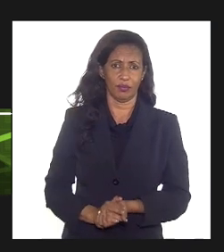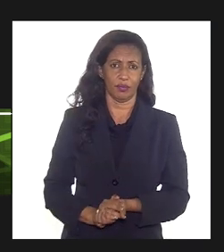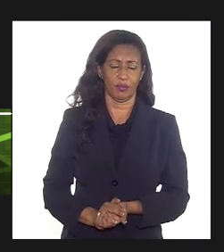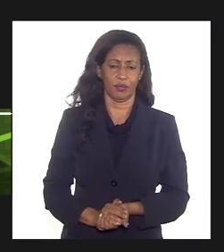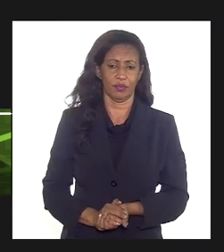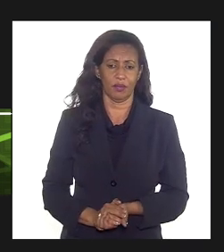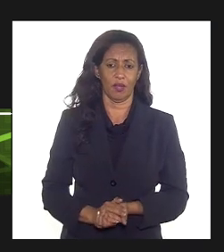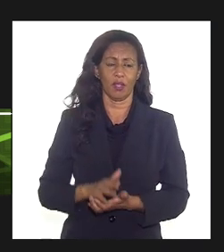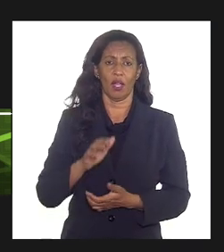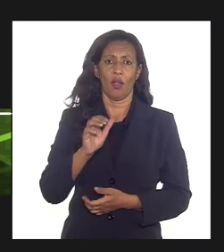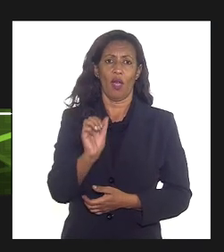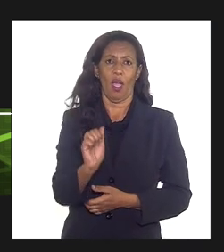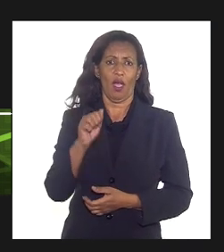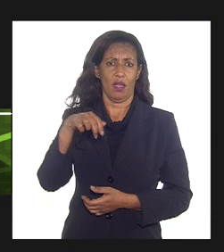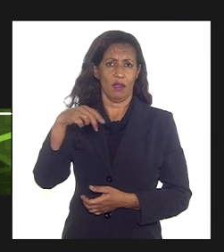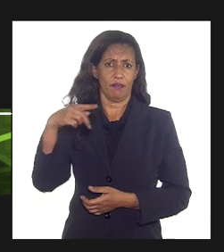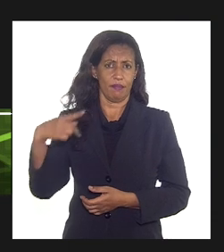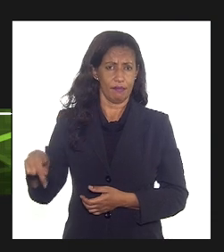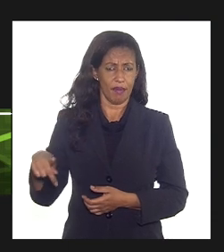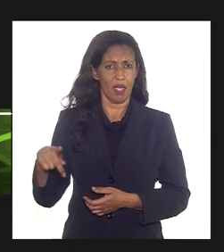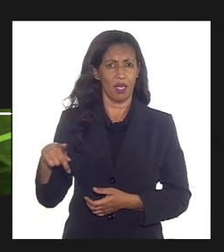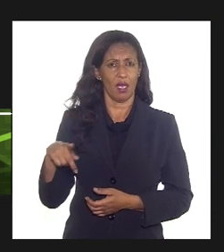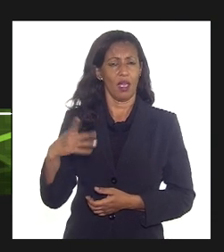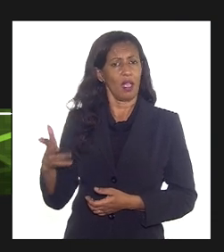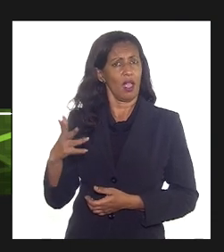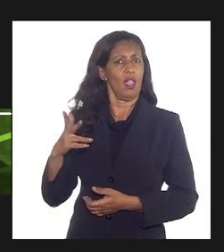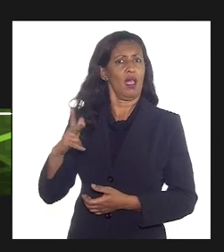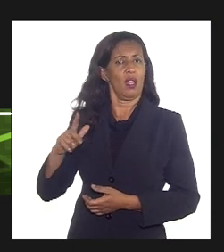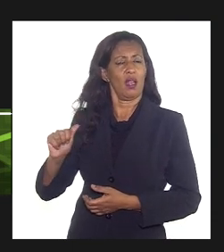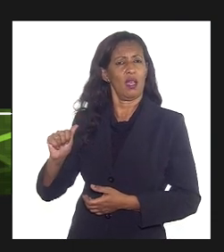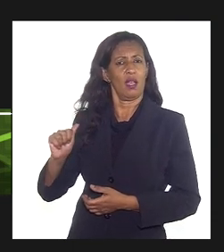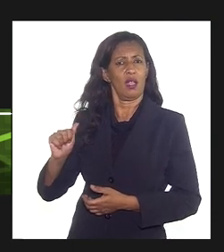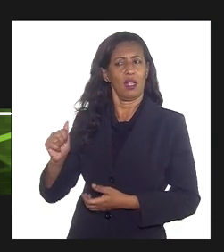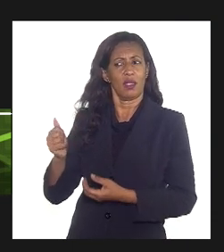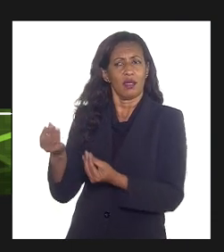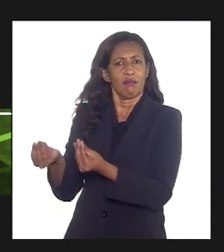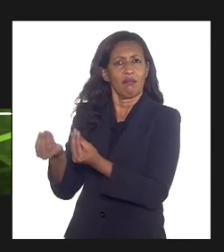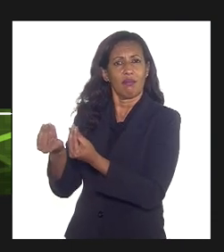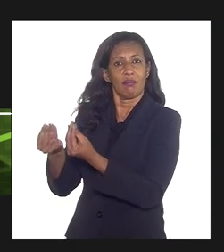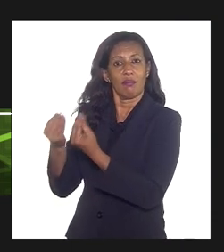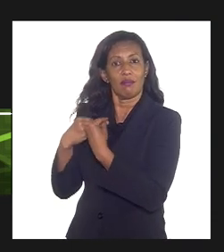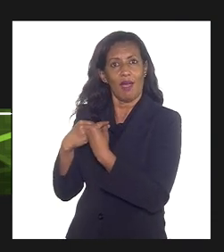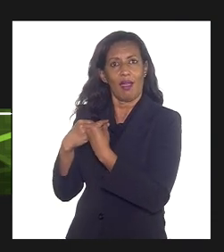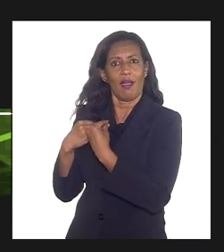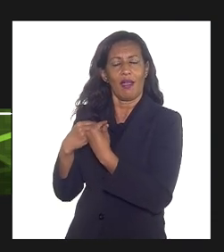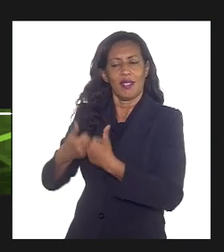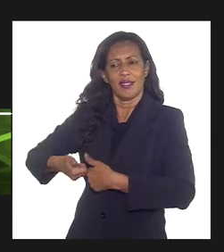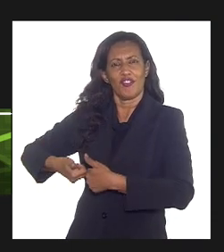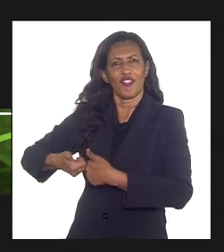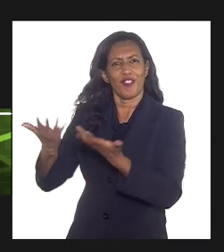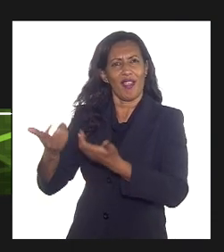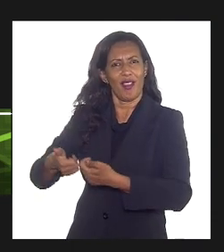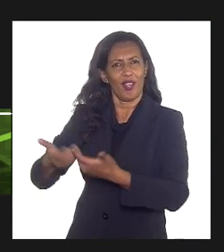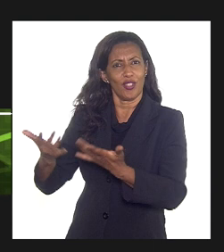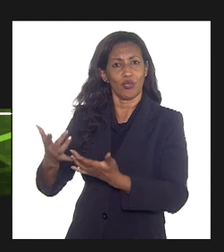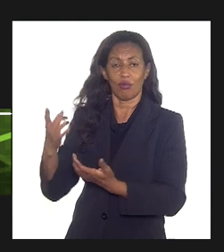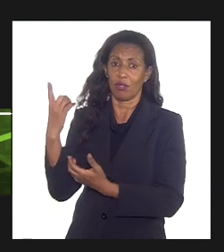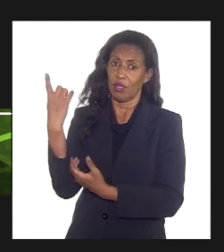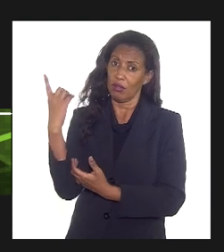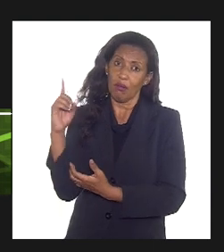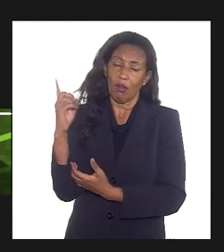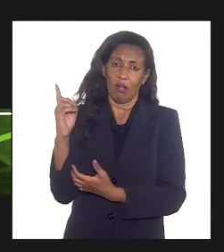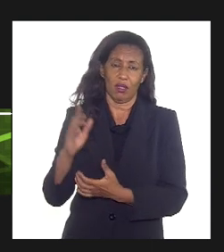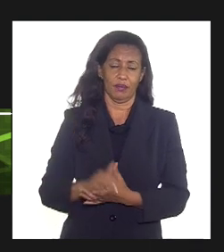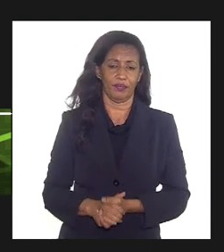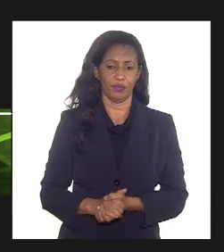chancela o plano de desenvolvimento que, por sua vez, traz estes gastos em dólar. Então,